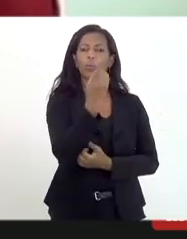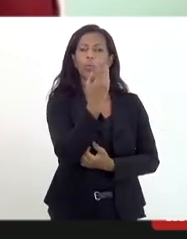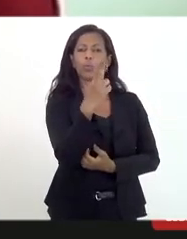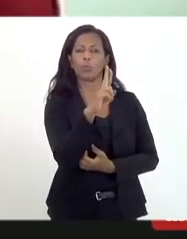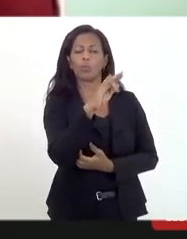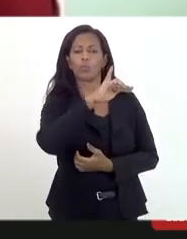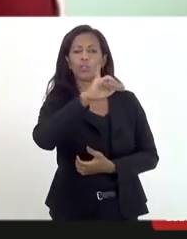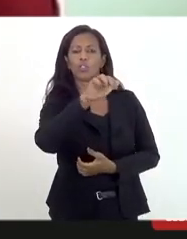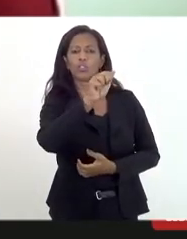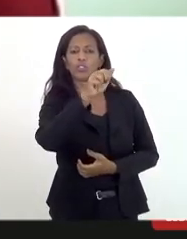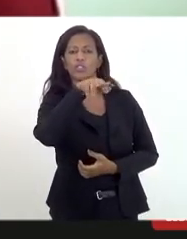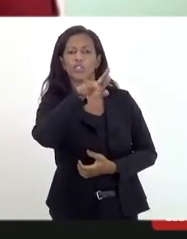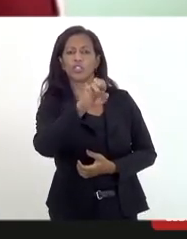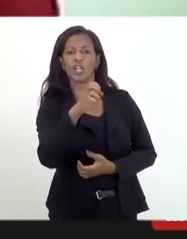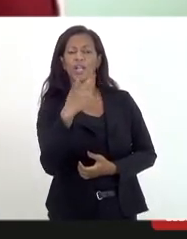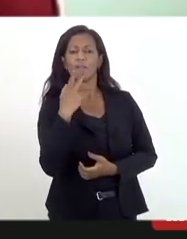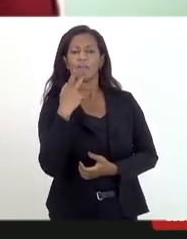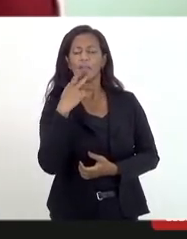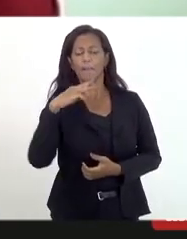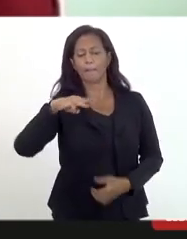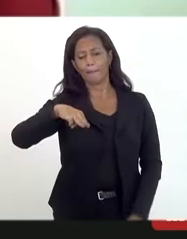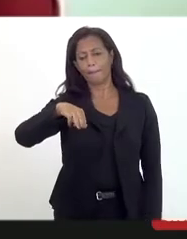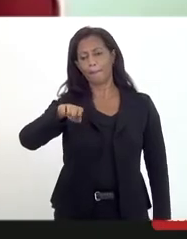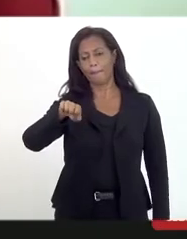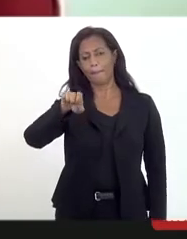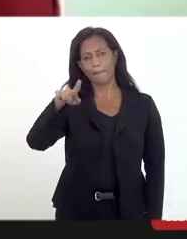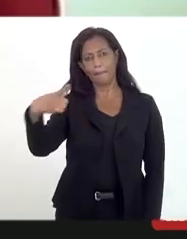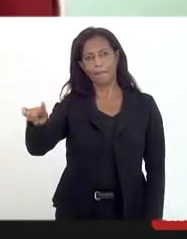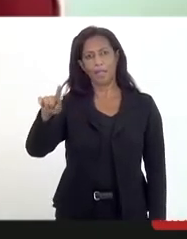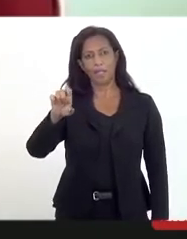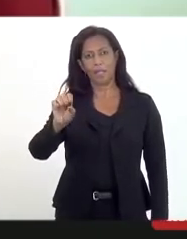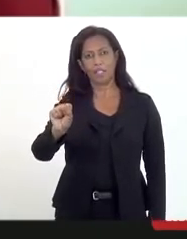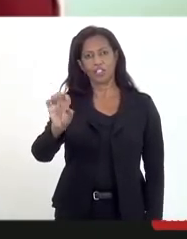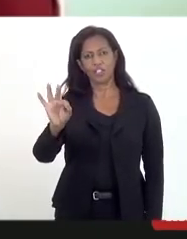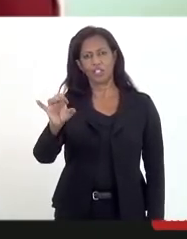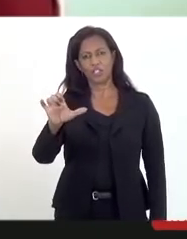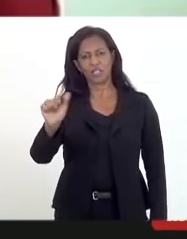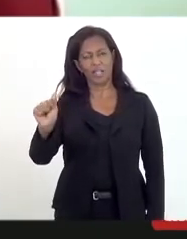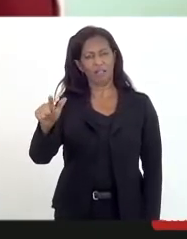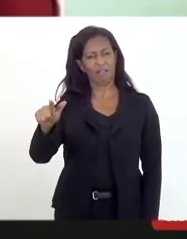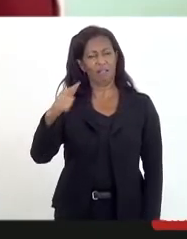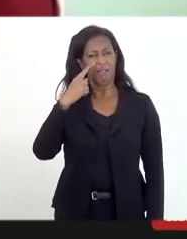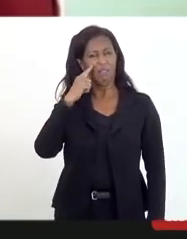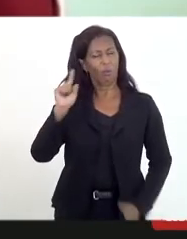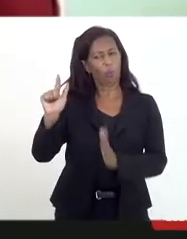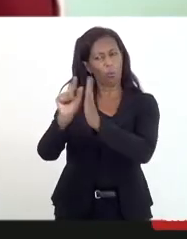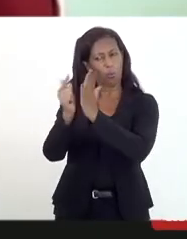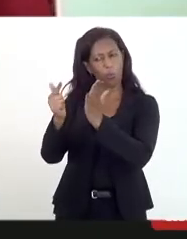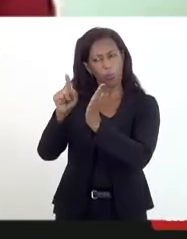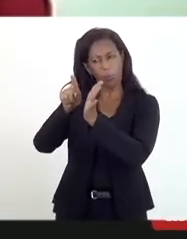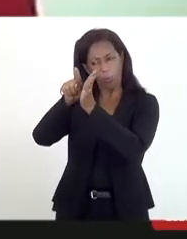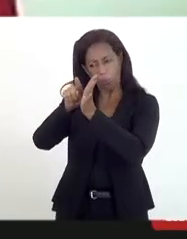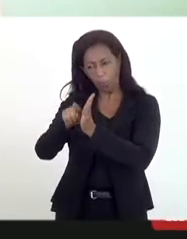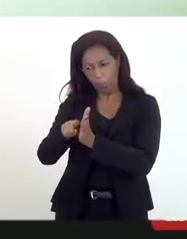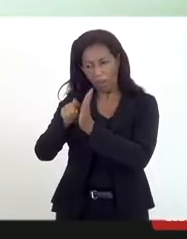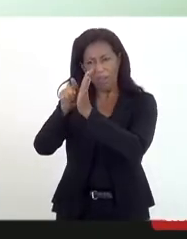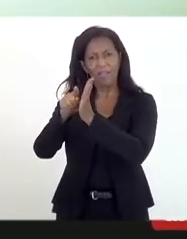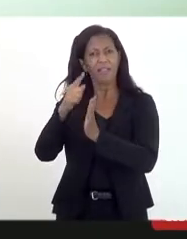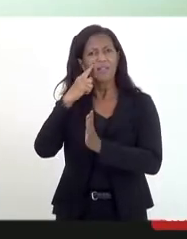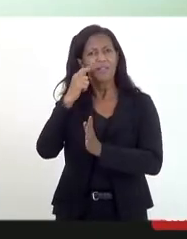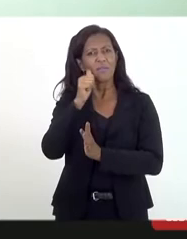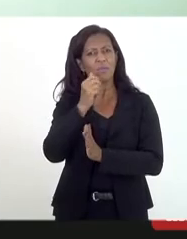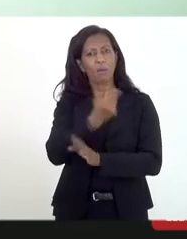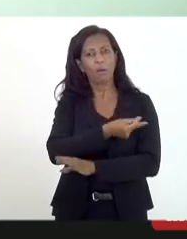já me falou da Mãe Estela e eu fui até procurar a matéria específica e vi que ela saiu do Brasil.